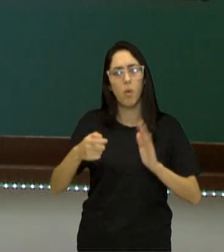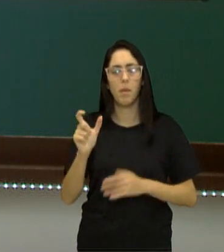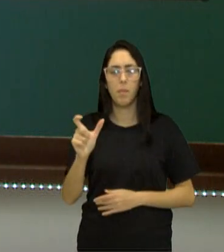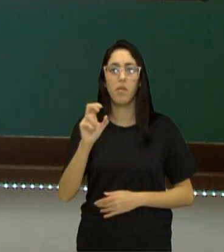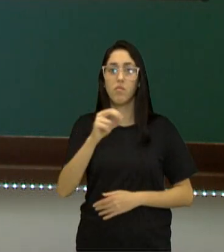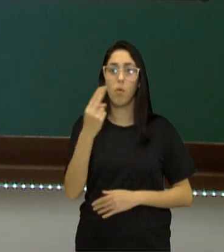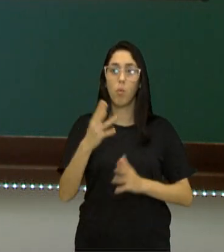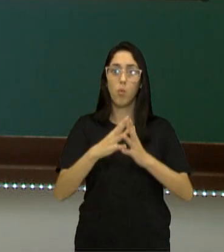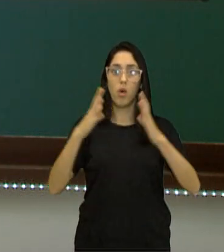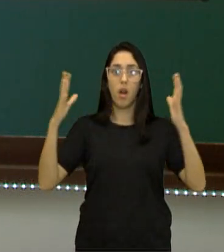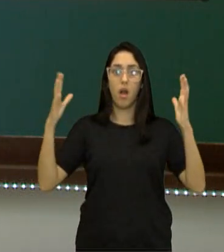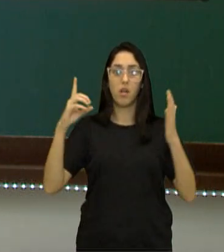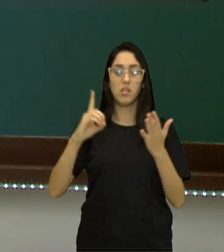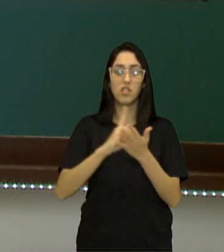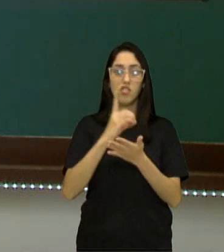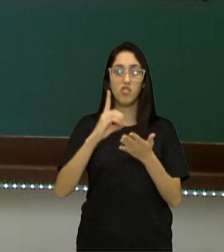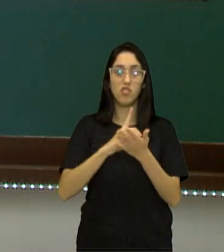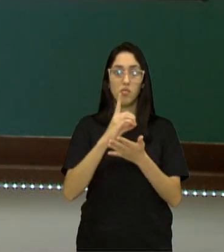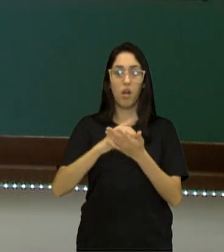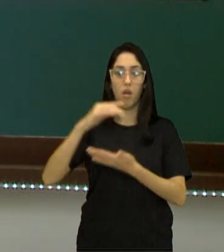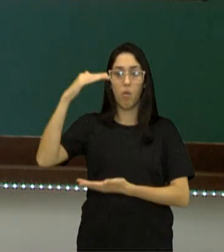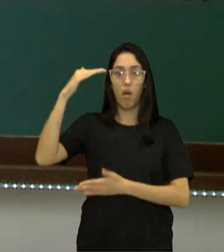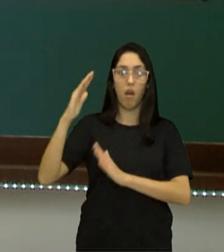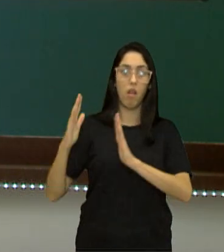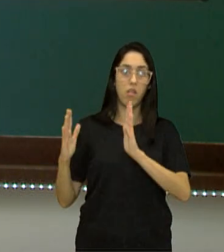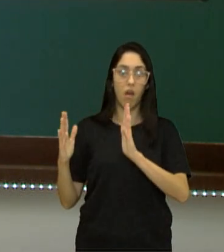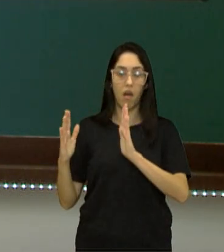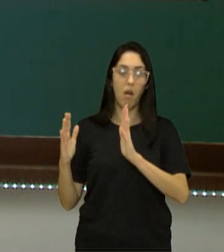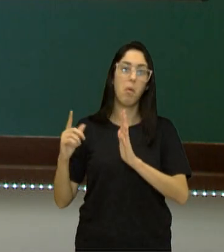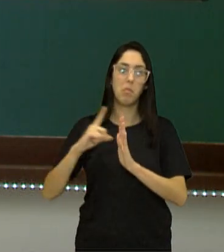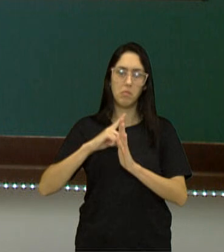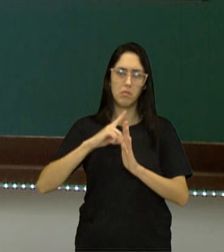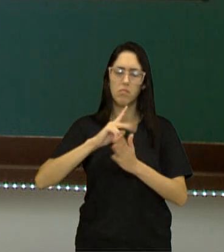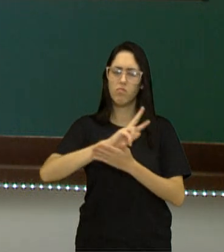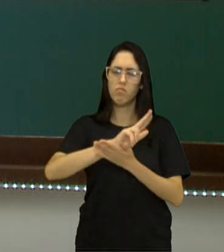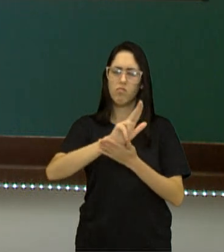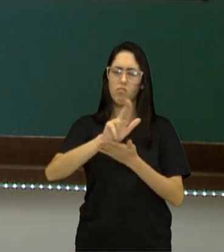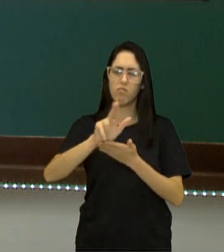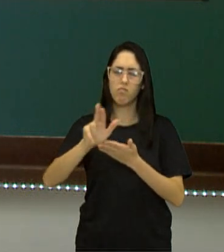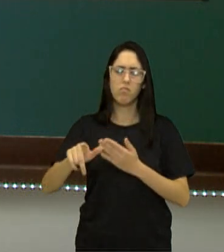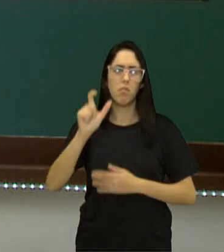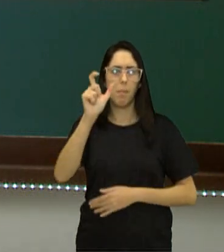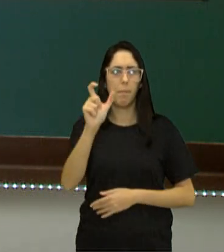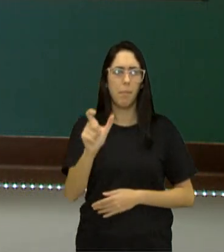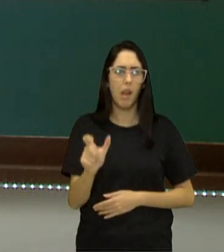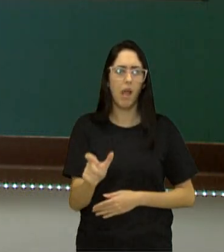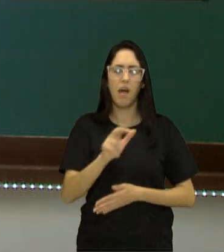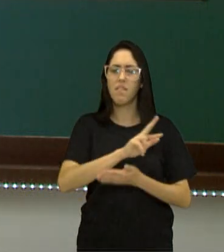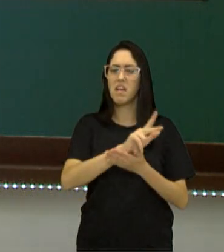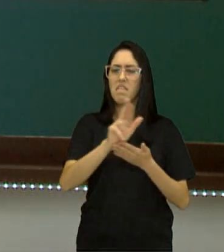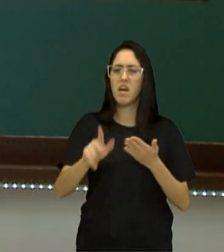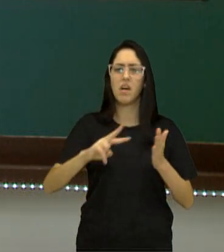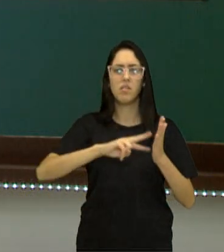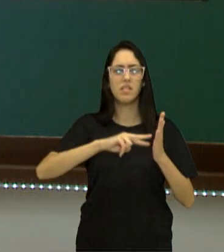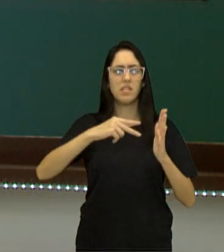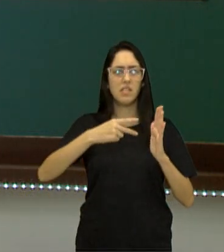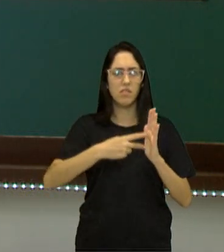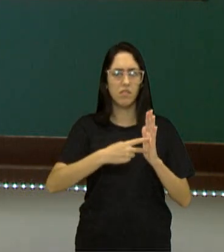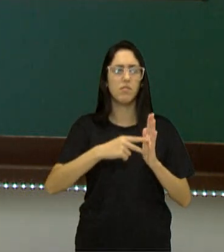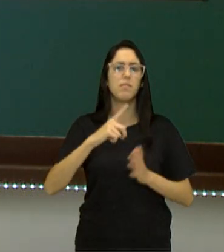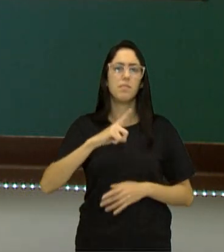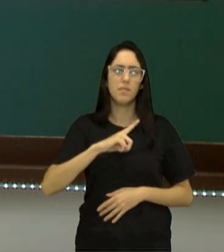ser um grande dicionário, dicionário grandão, assim, que vai ter bastante, várias definições, bastantes